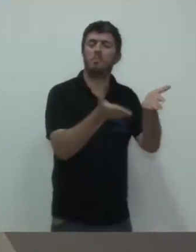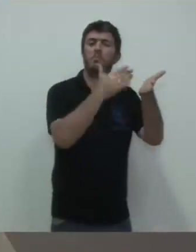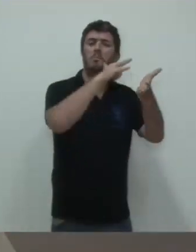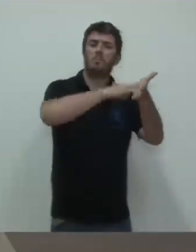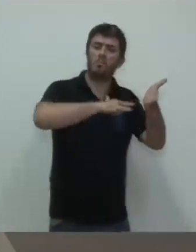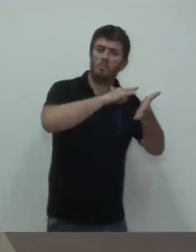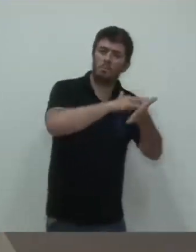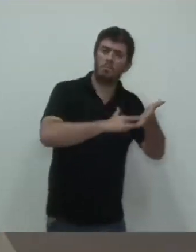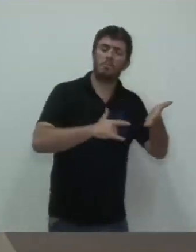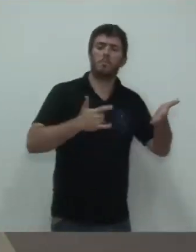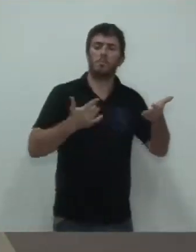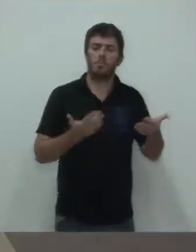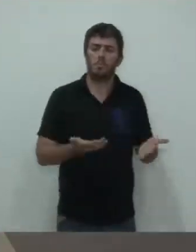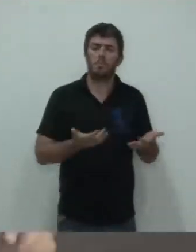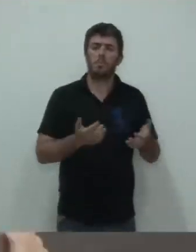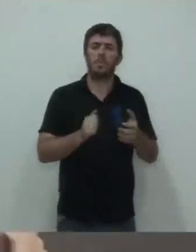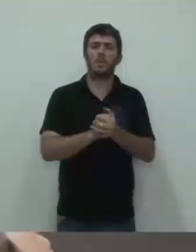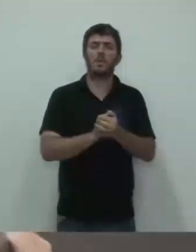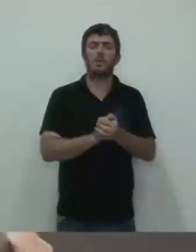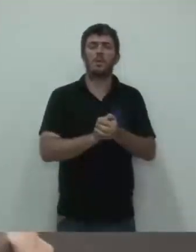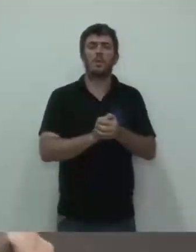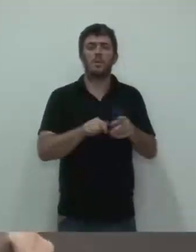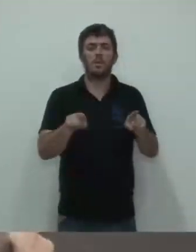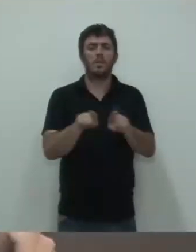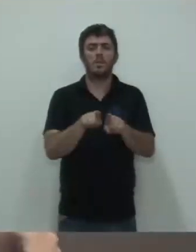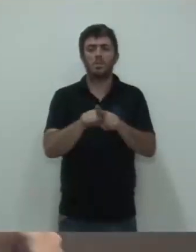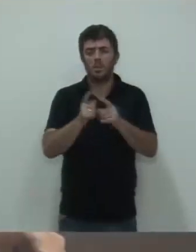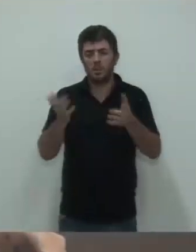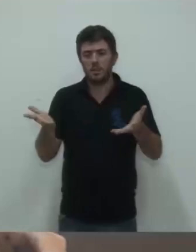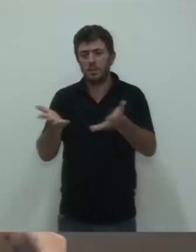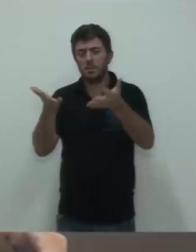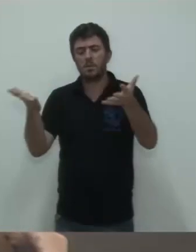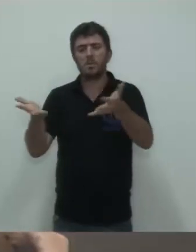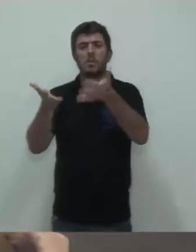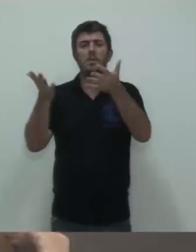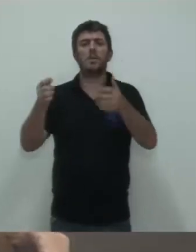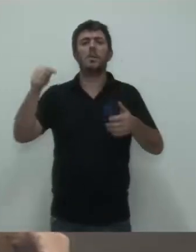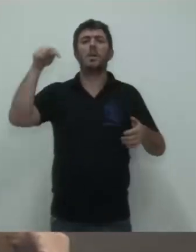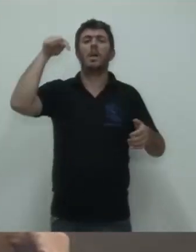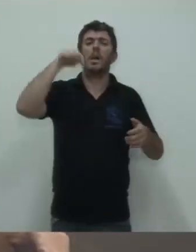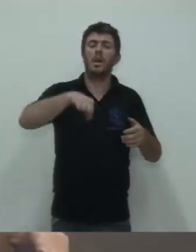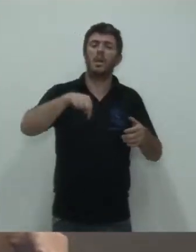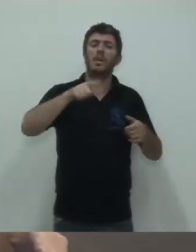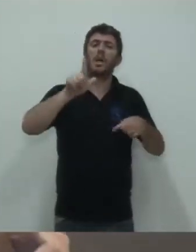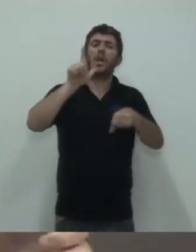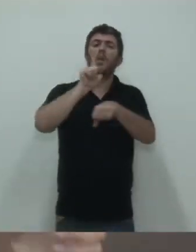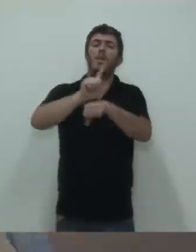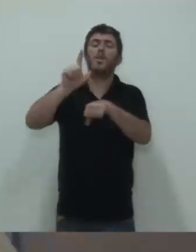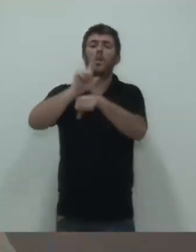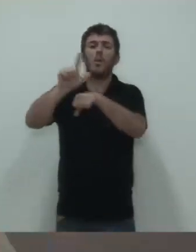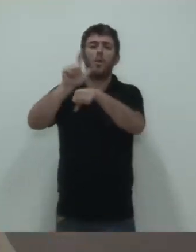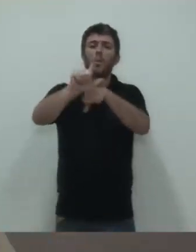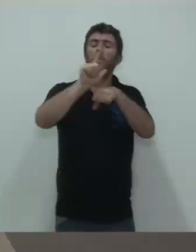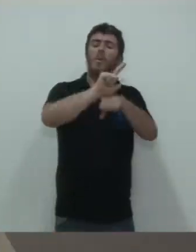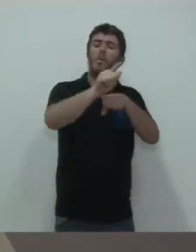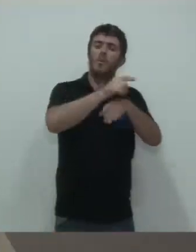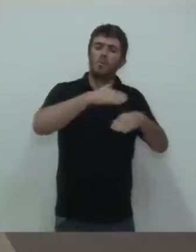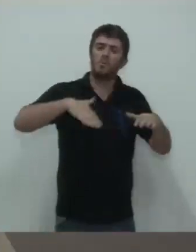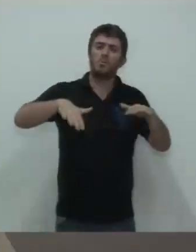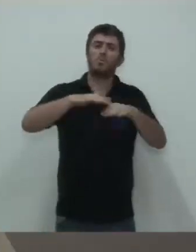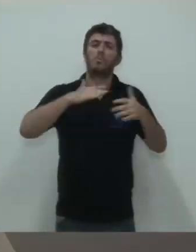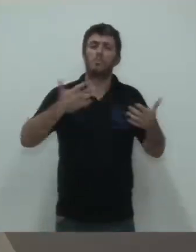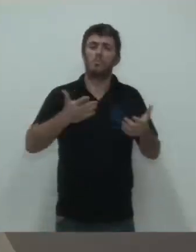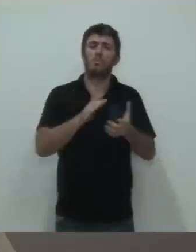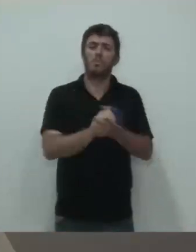ações para incentivar o comércio local, os micro e pequenos empresários, os MEIs, agora